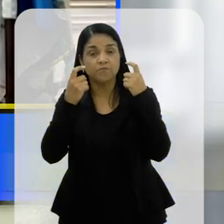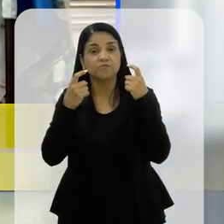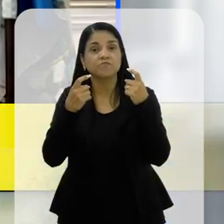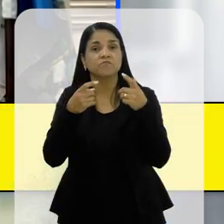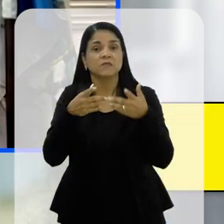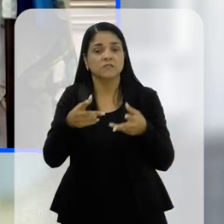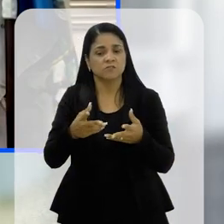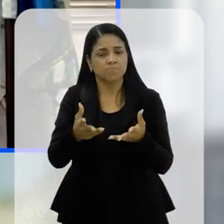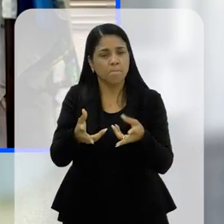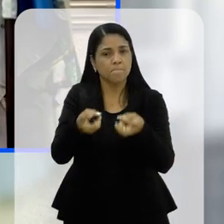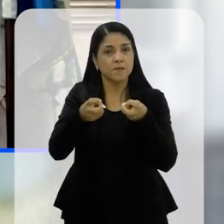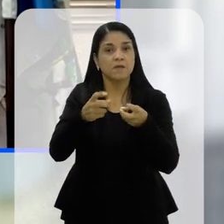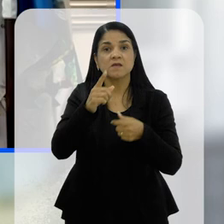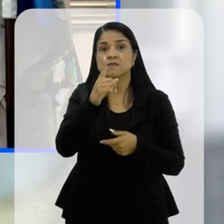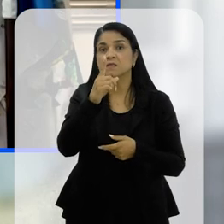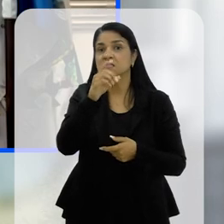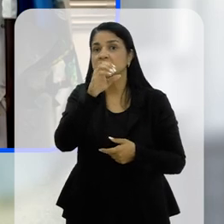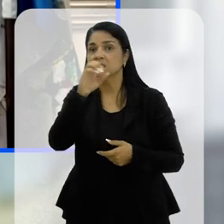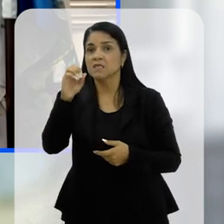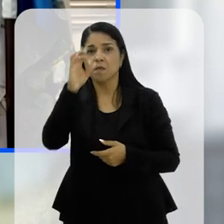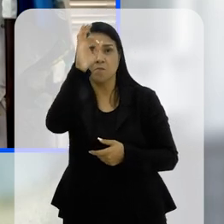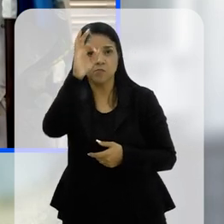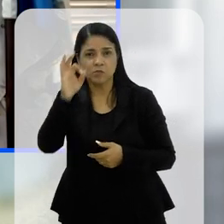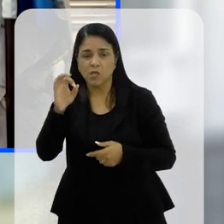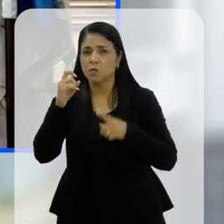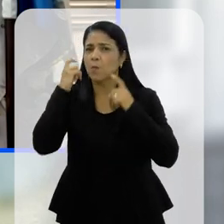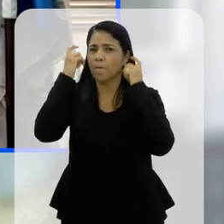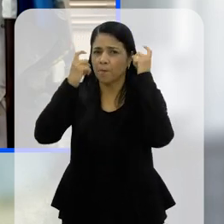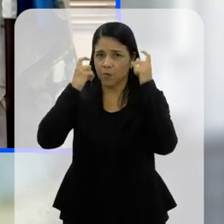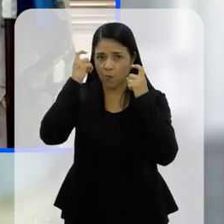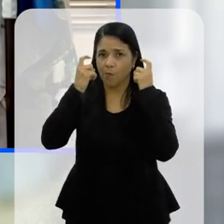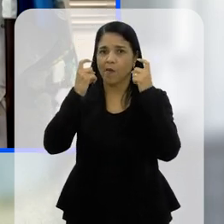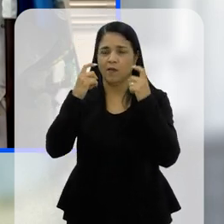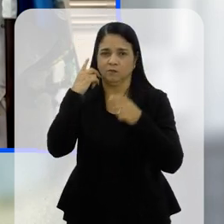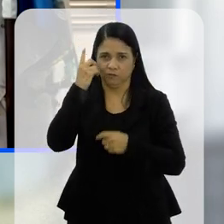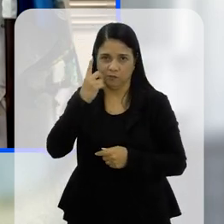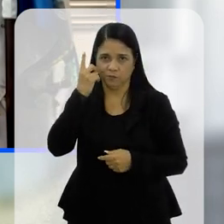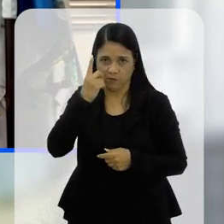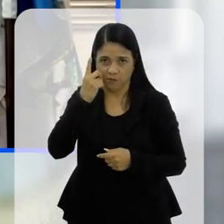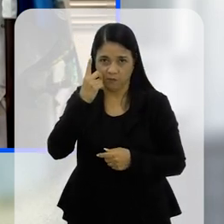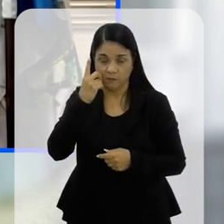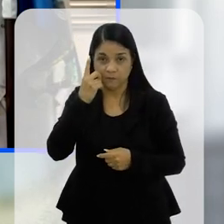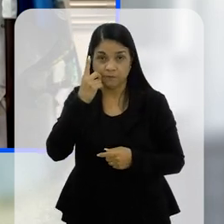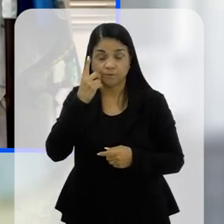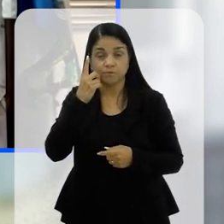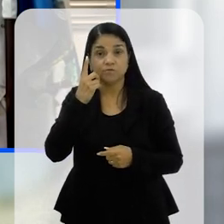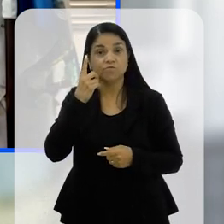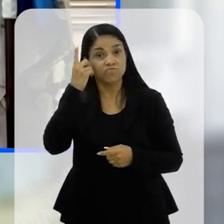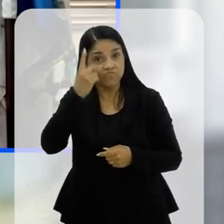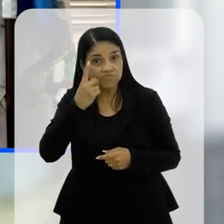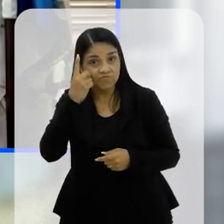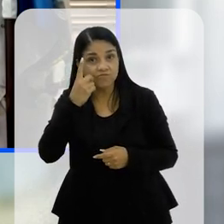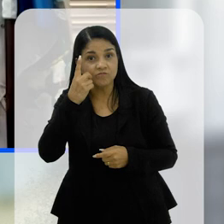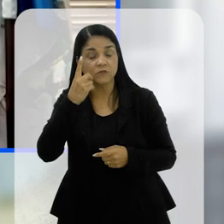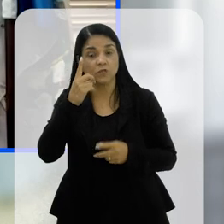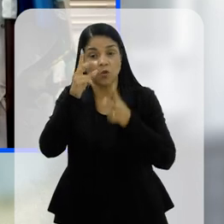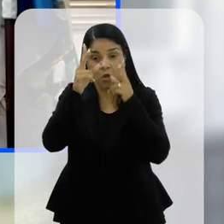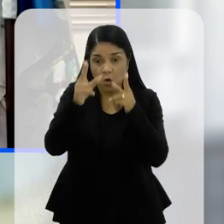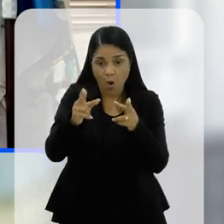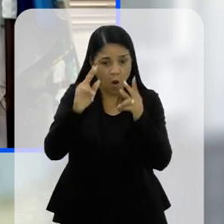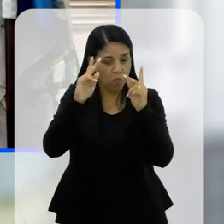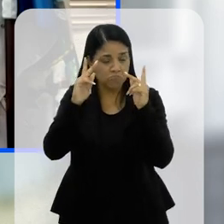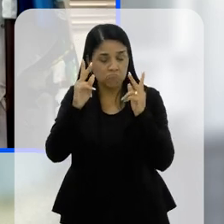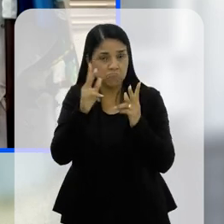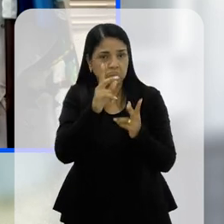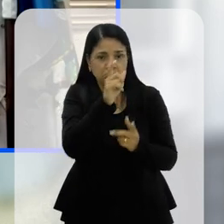aqui a gente vê praticamente 100% preocupado com isso, porque são deputados,